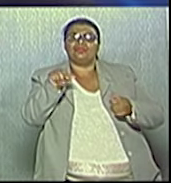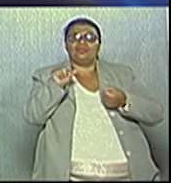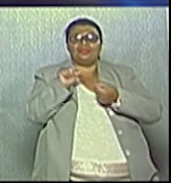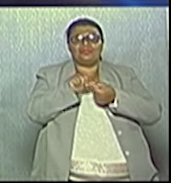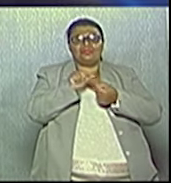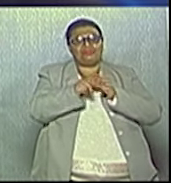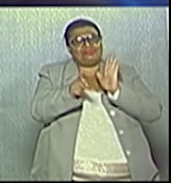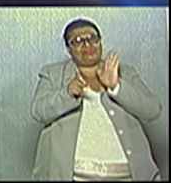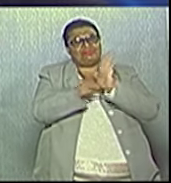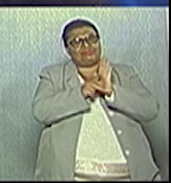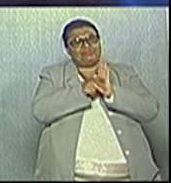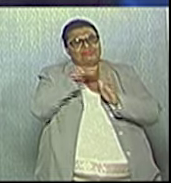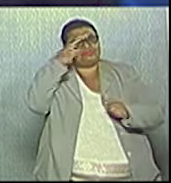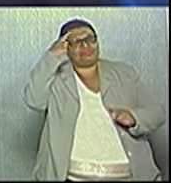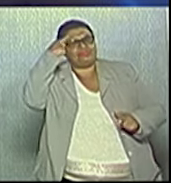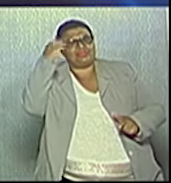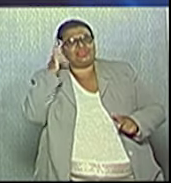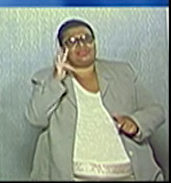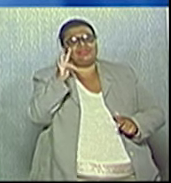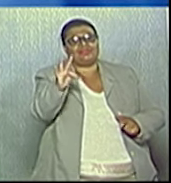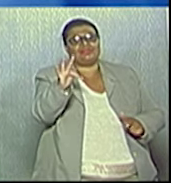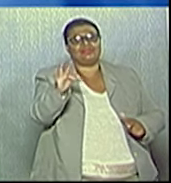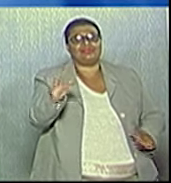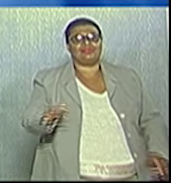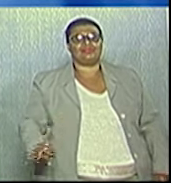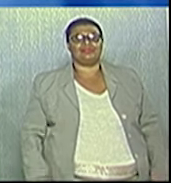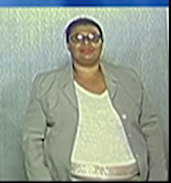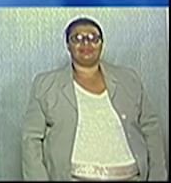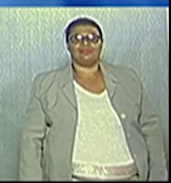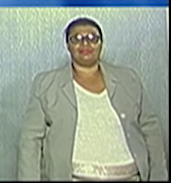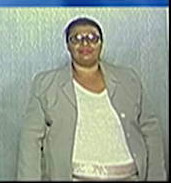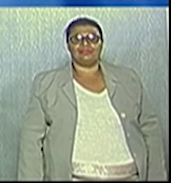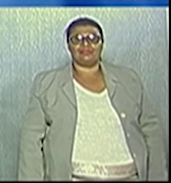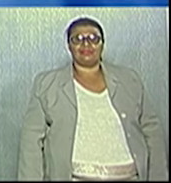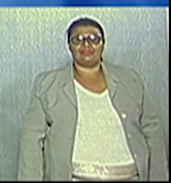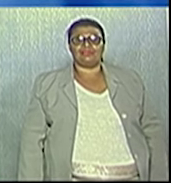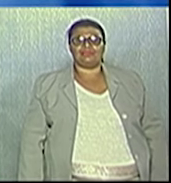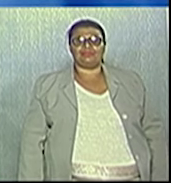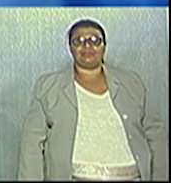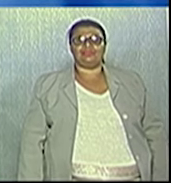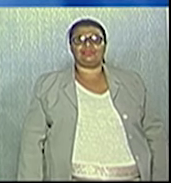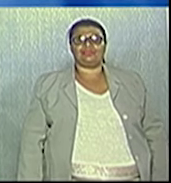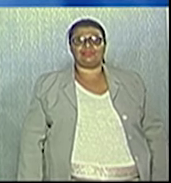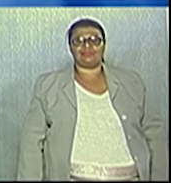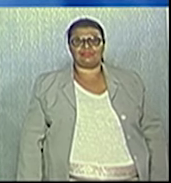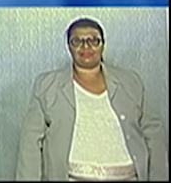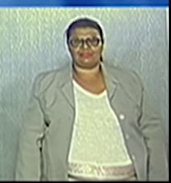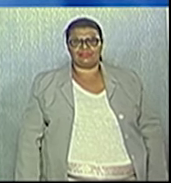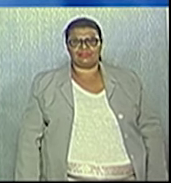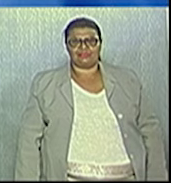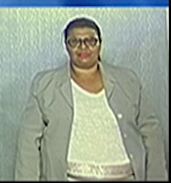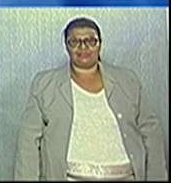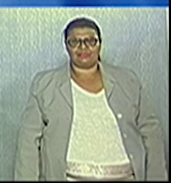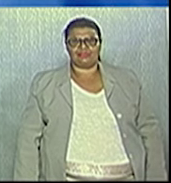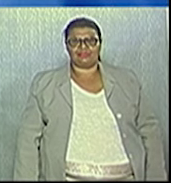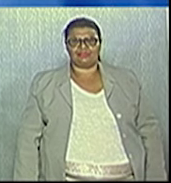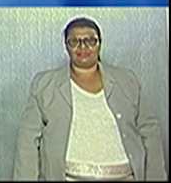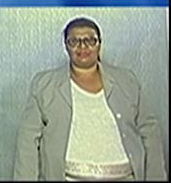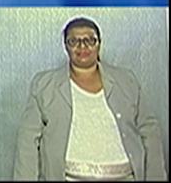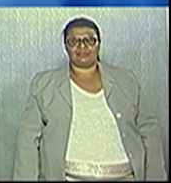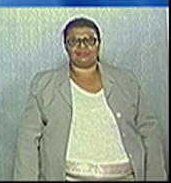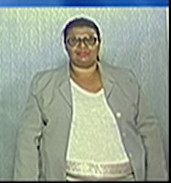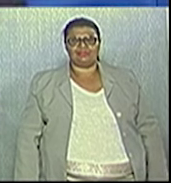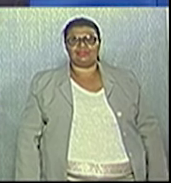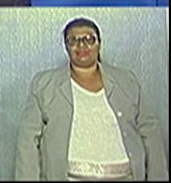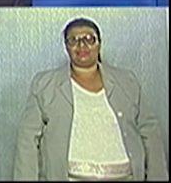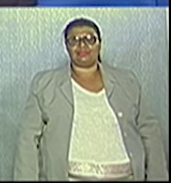projeto na área de esporte? 10 segundos. Ok, pergunta feita. Um minuto e meio para a resposta do candidato Pedro Mota. Maurício Raca.